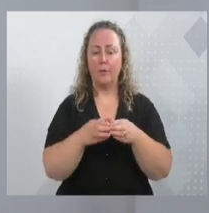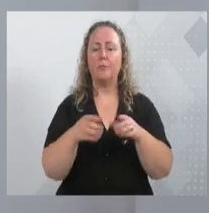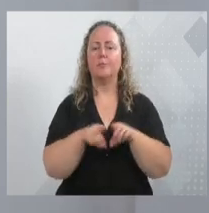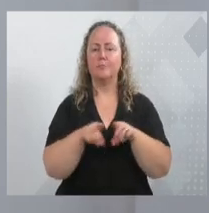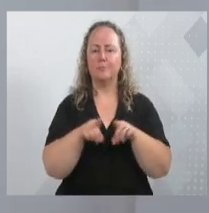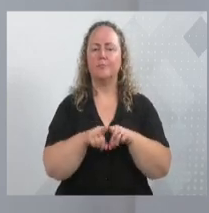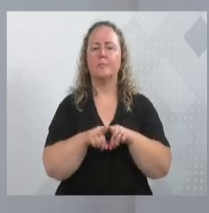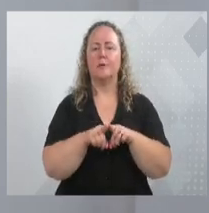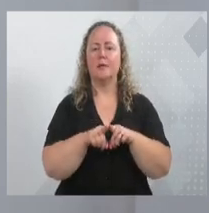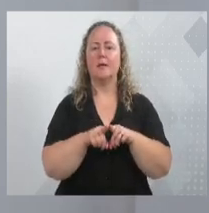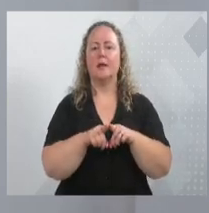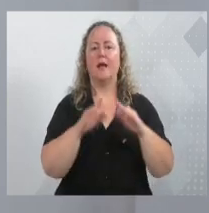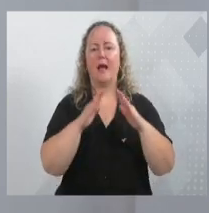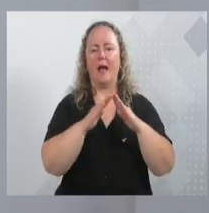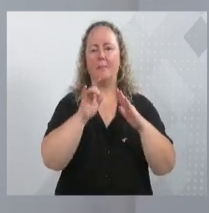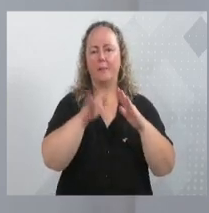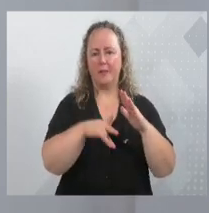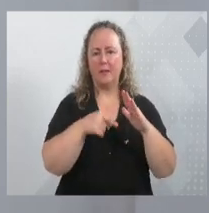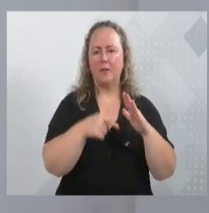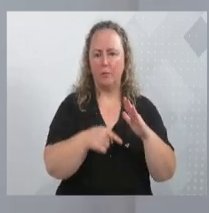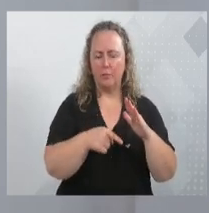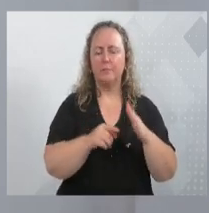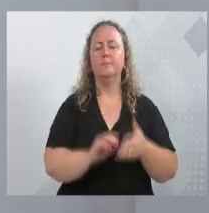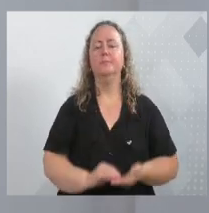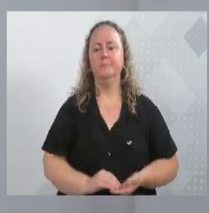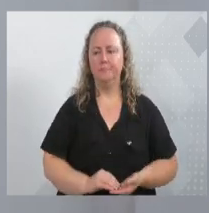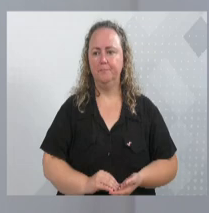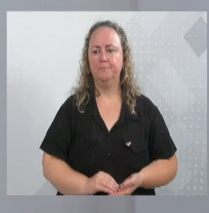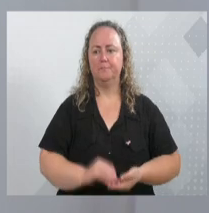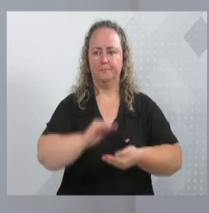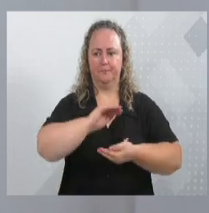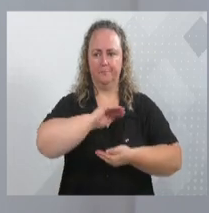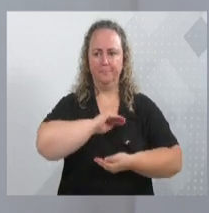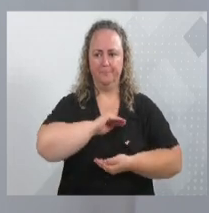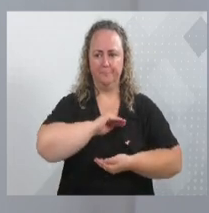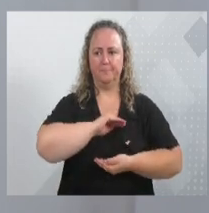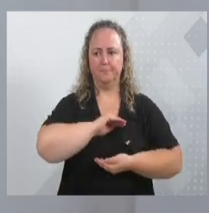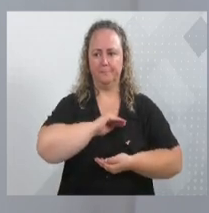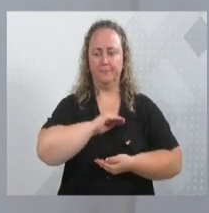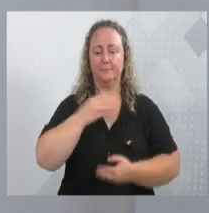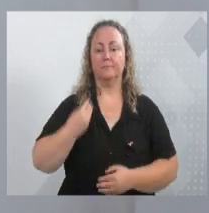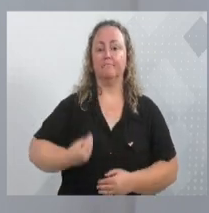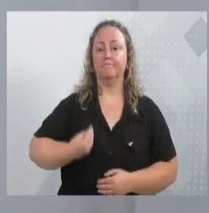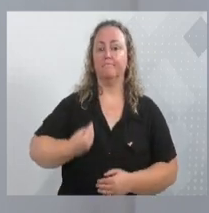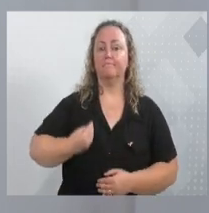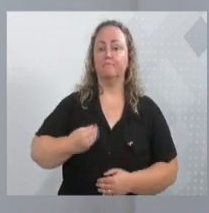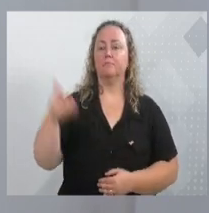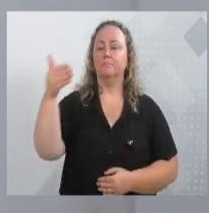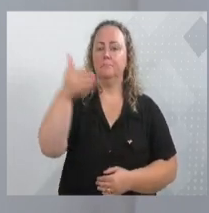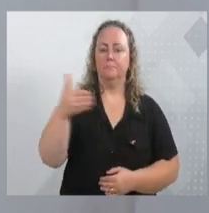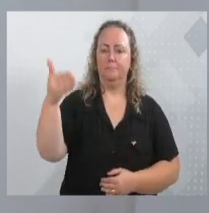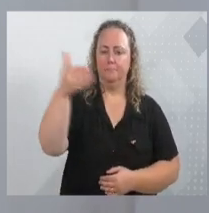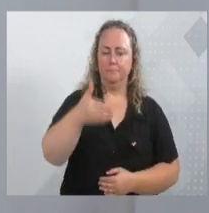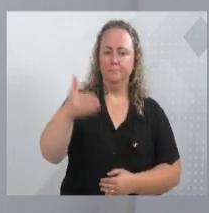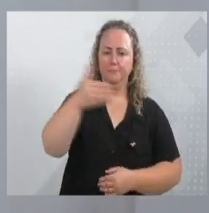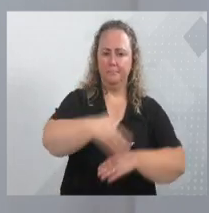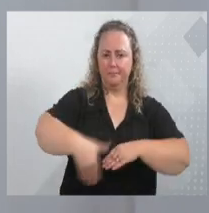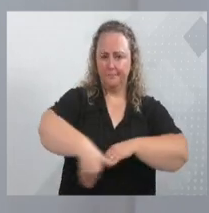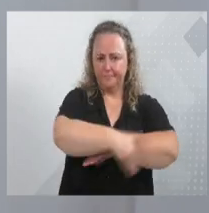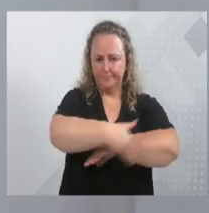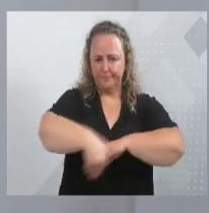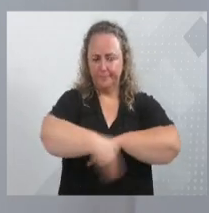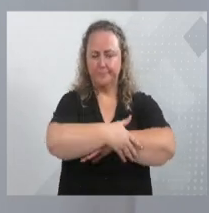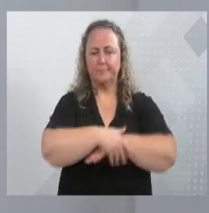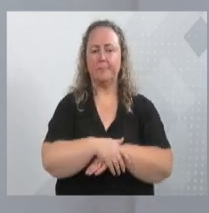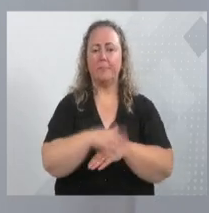abrigos que lá estavam, a Defesa Civil, quando eu falo Defesa Civil eu falo quem estava na rua atendendo as pessoas, o pessoal da meteorologia